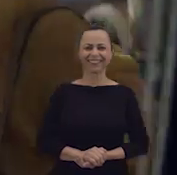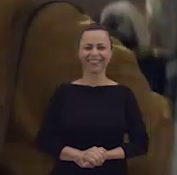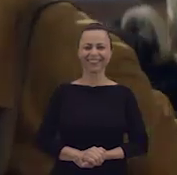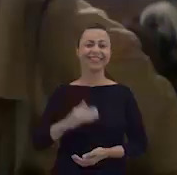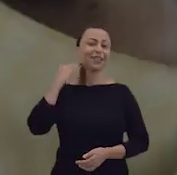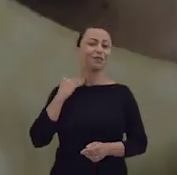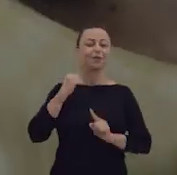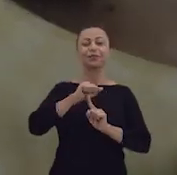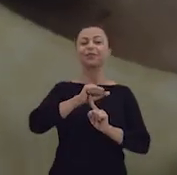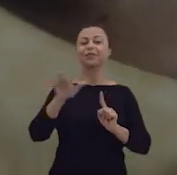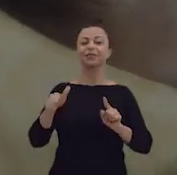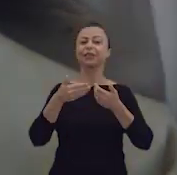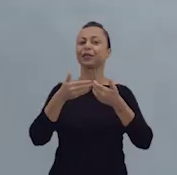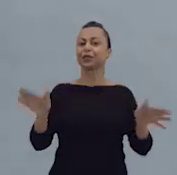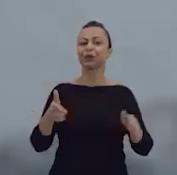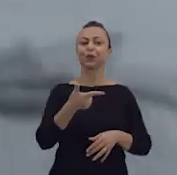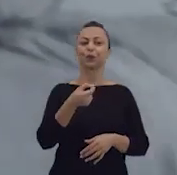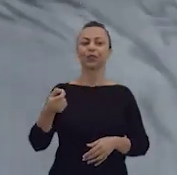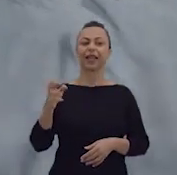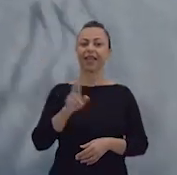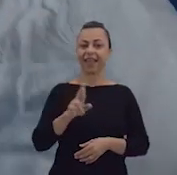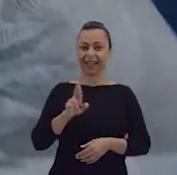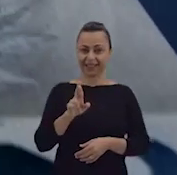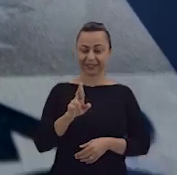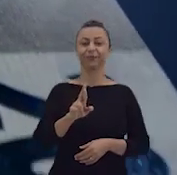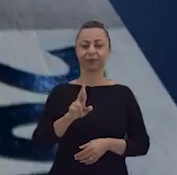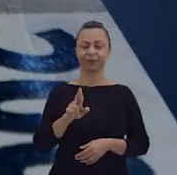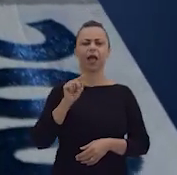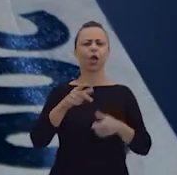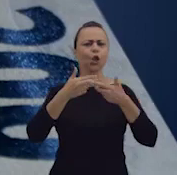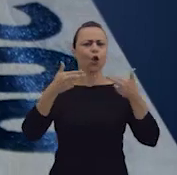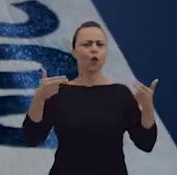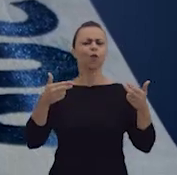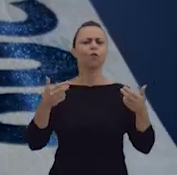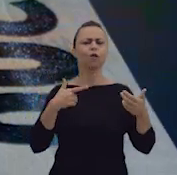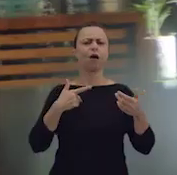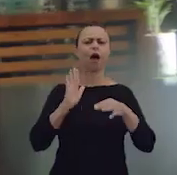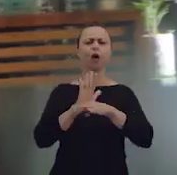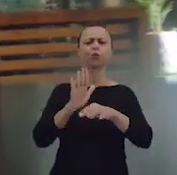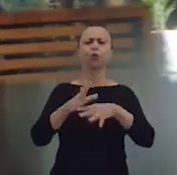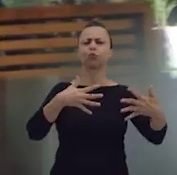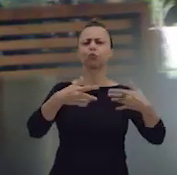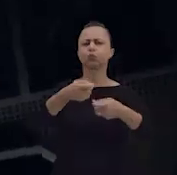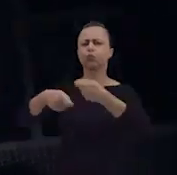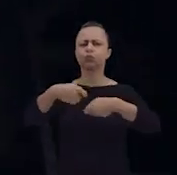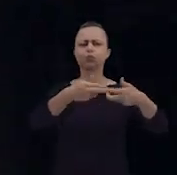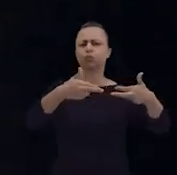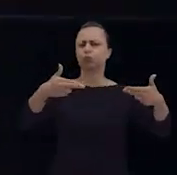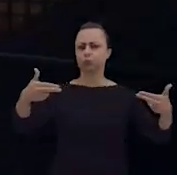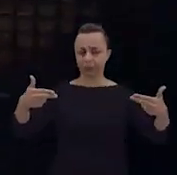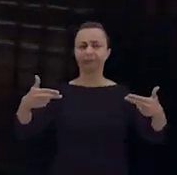O Banco Central está lançando a cédula de R$ 200. Essa novidade vem para ajudar a movimentar a economia.